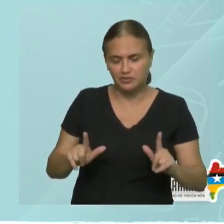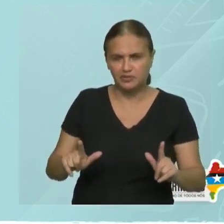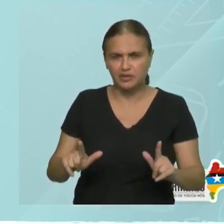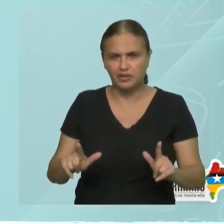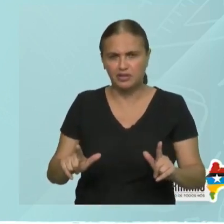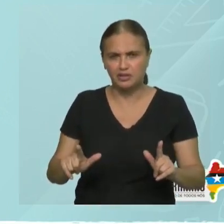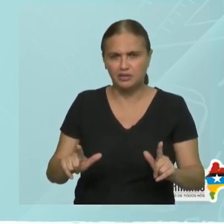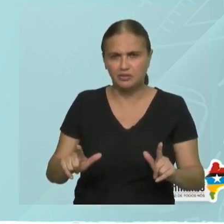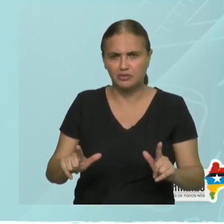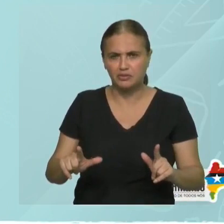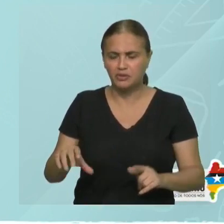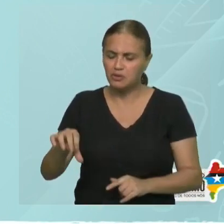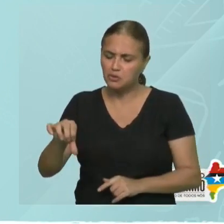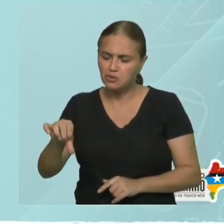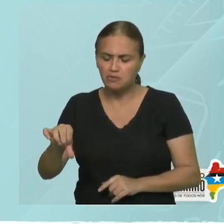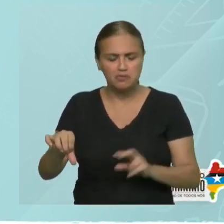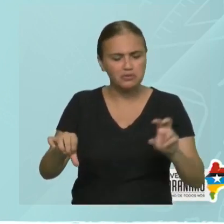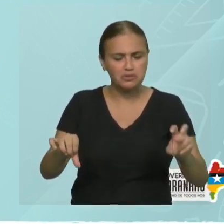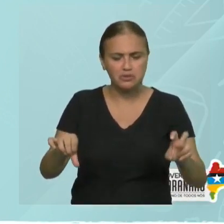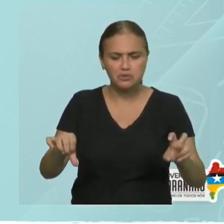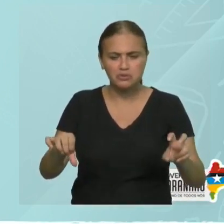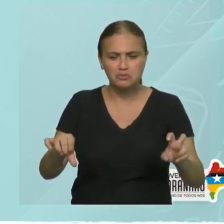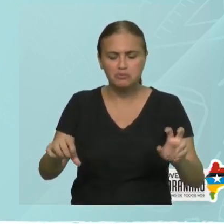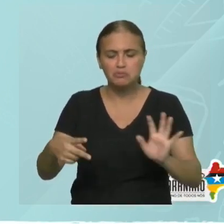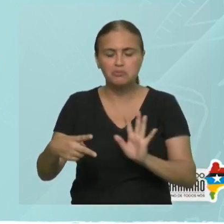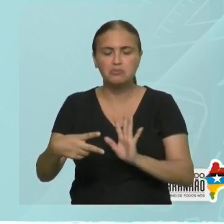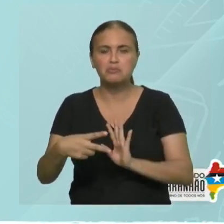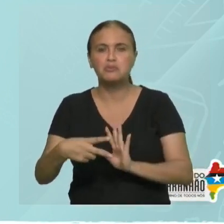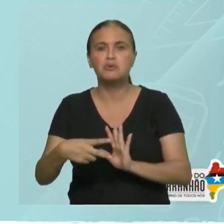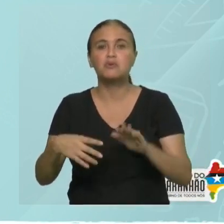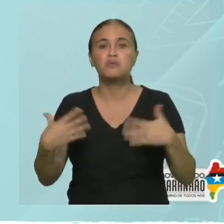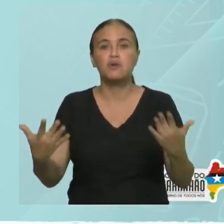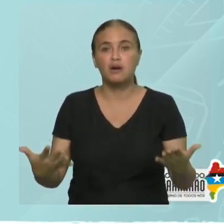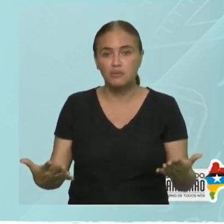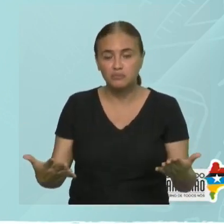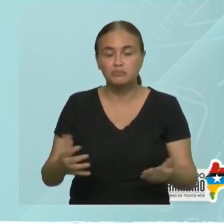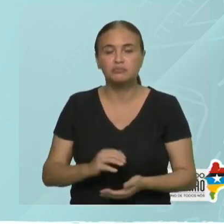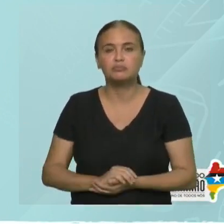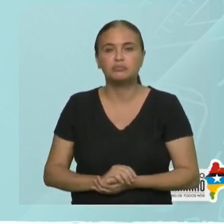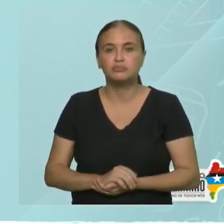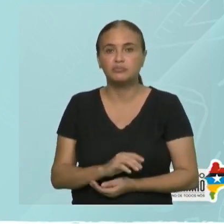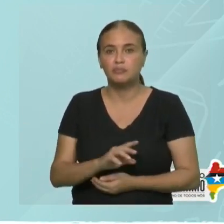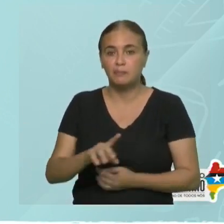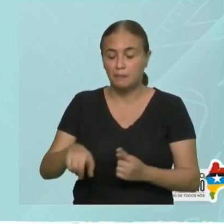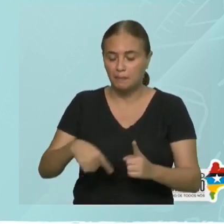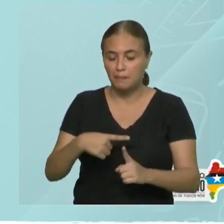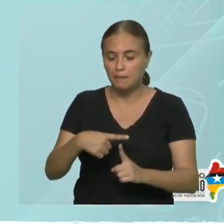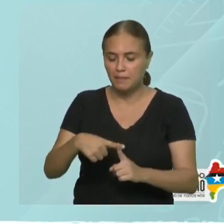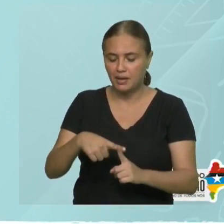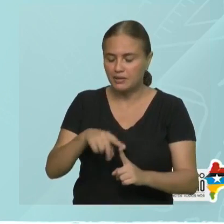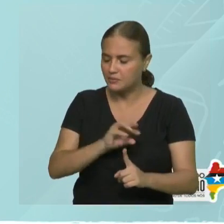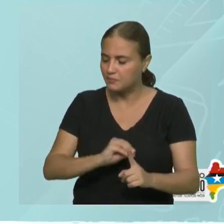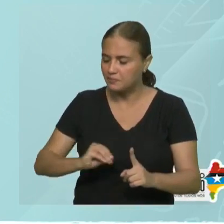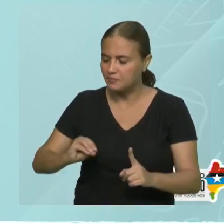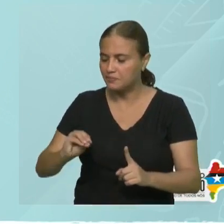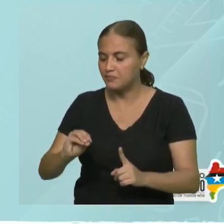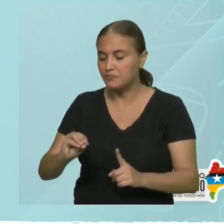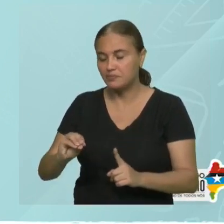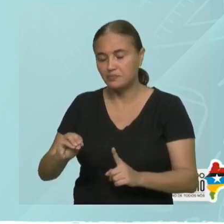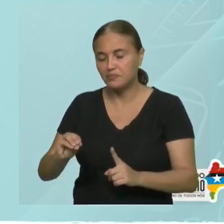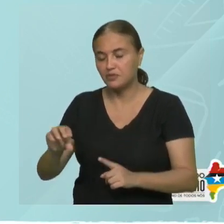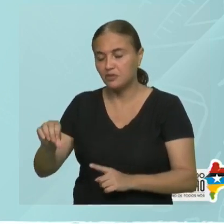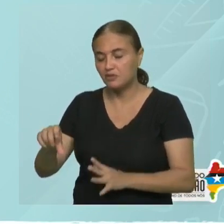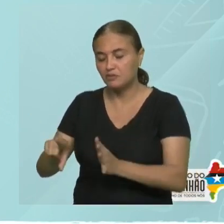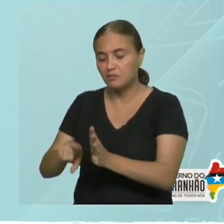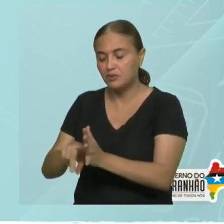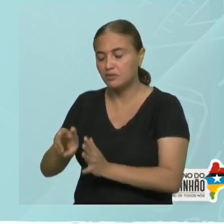Quem é maior? O nove ou o cinco? É o nove. Logo, eu vou pegar o sinal de mais. E subtraio. Nove menos